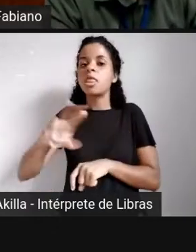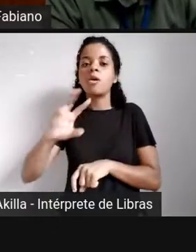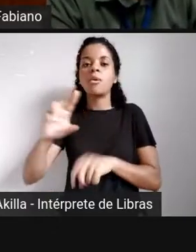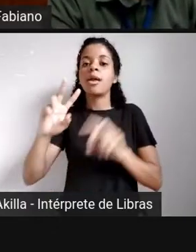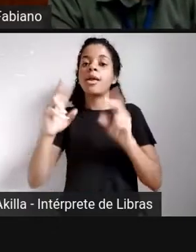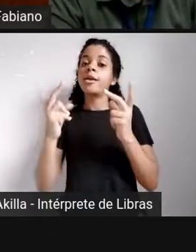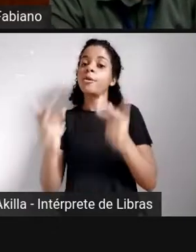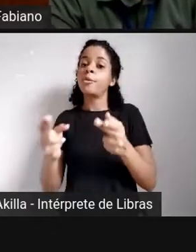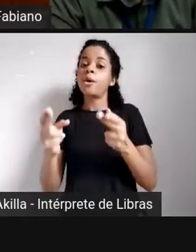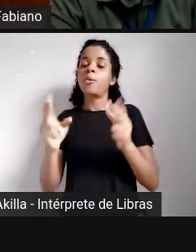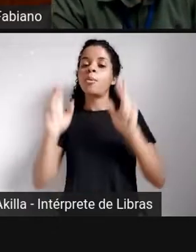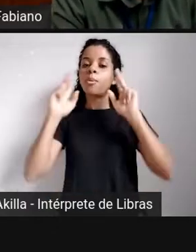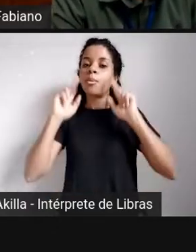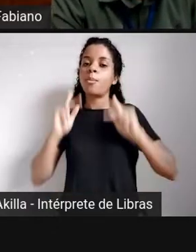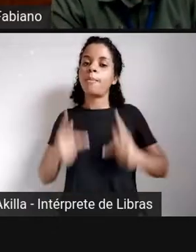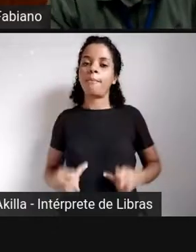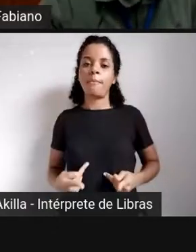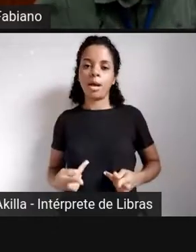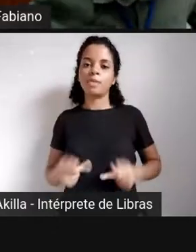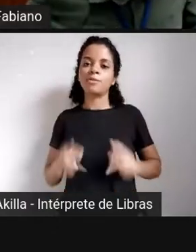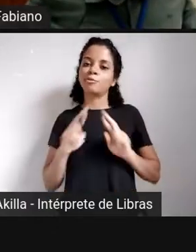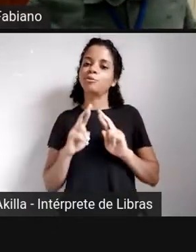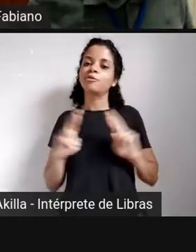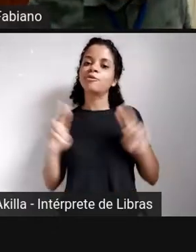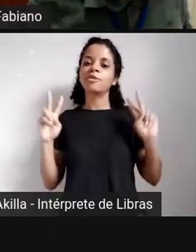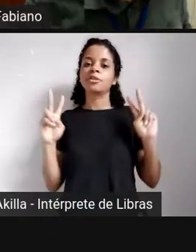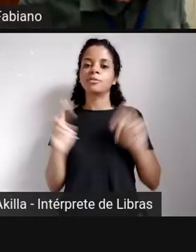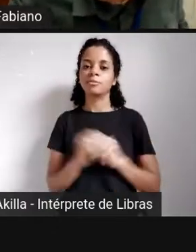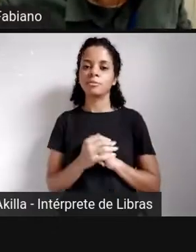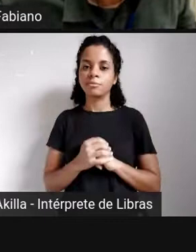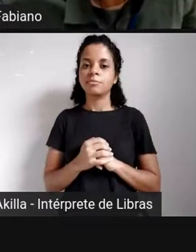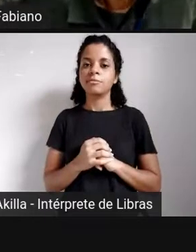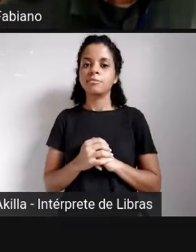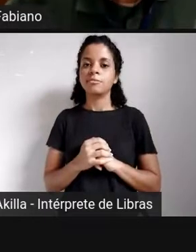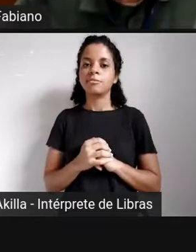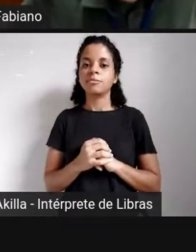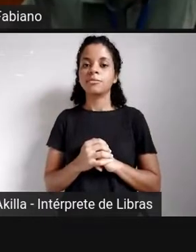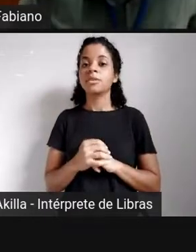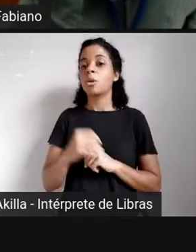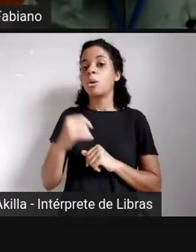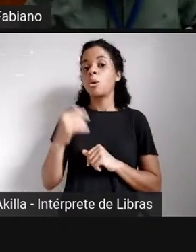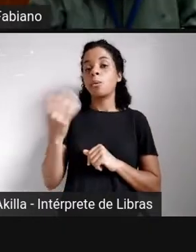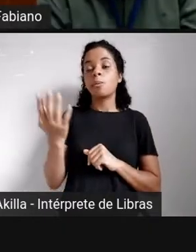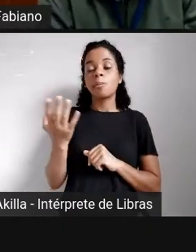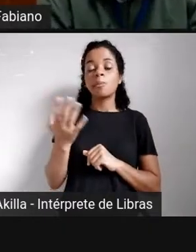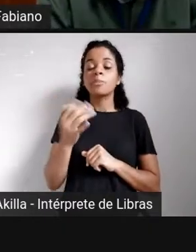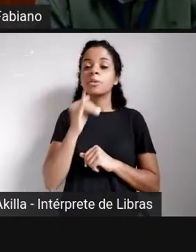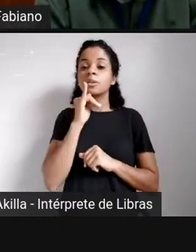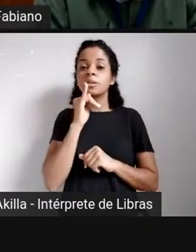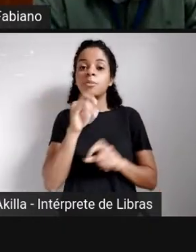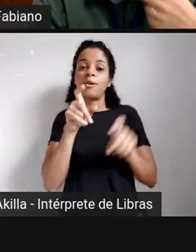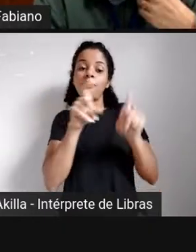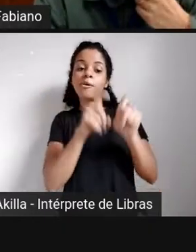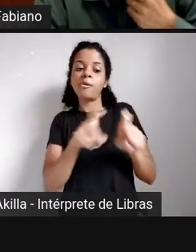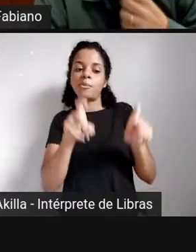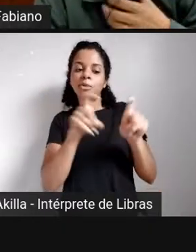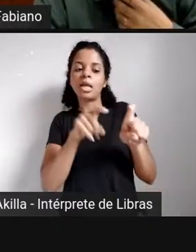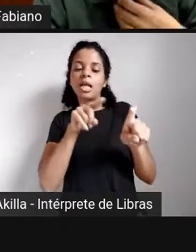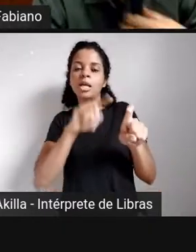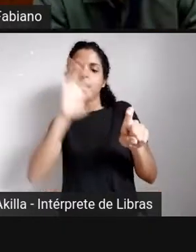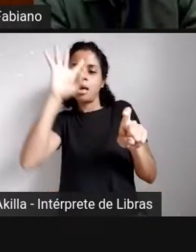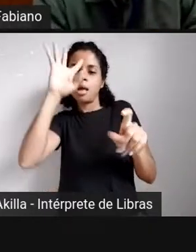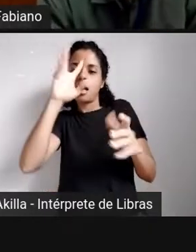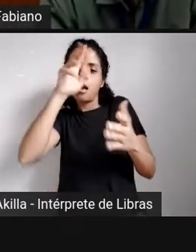deixar como a minha principal mensagem. não pensem que aquela decisão que uma máquina pode tomar, que um sistema